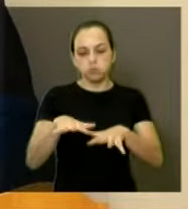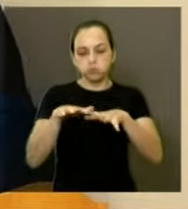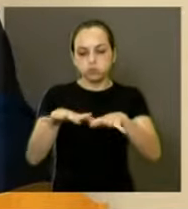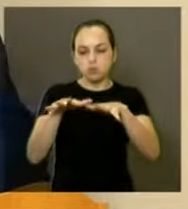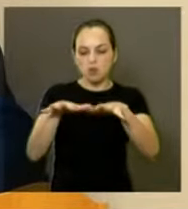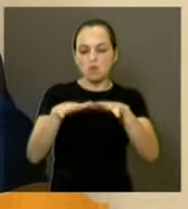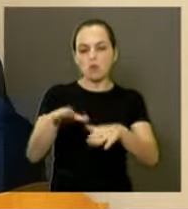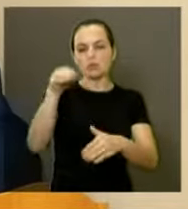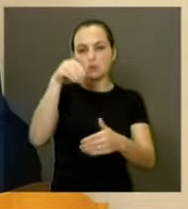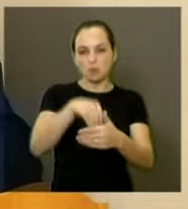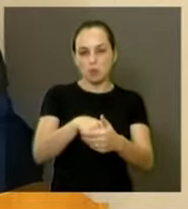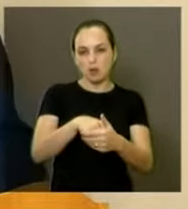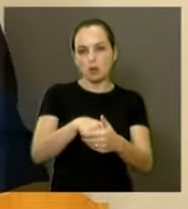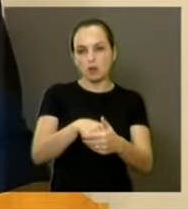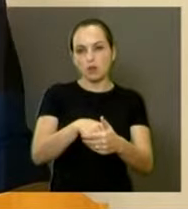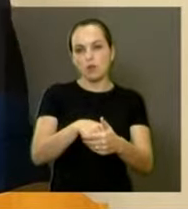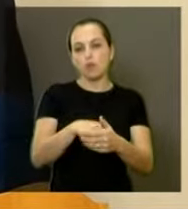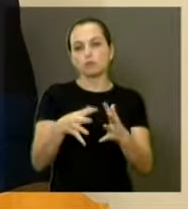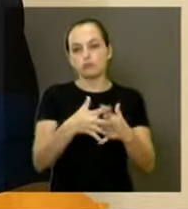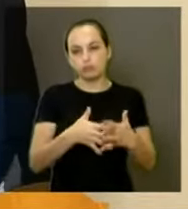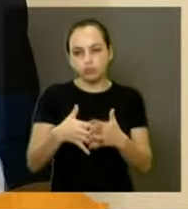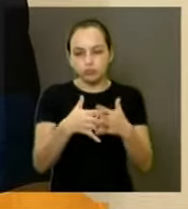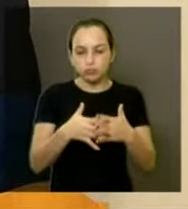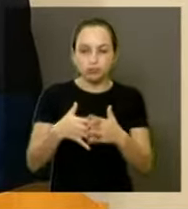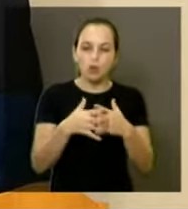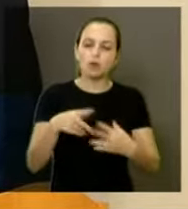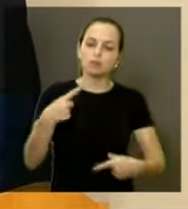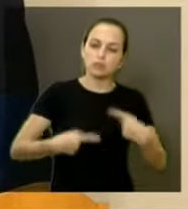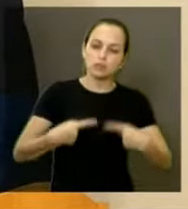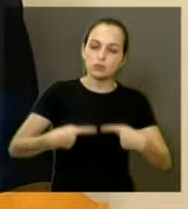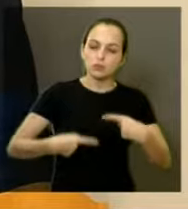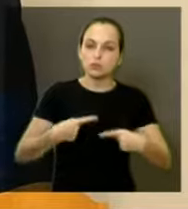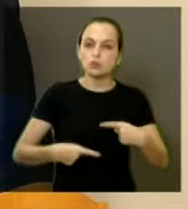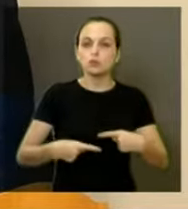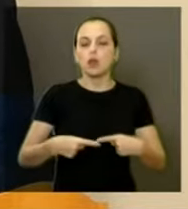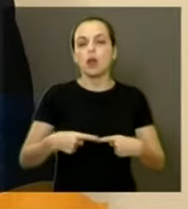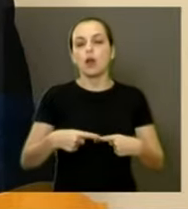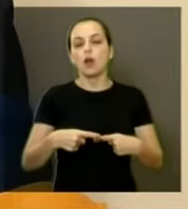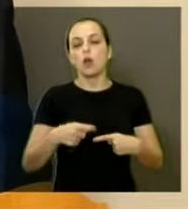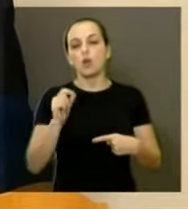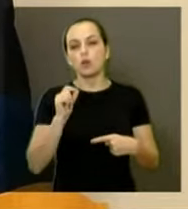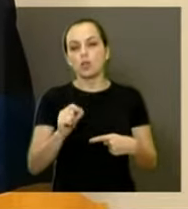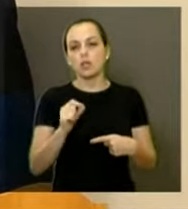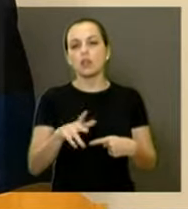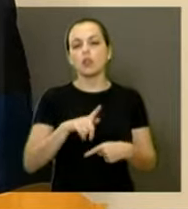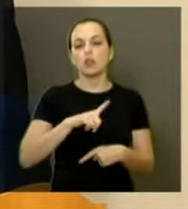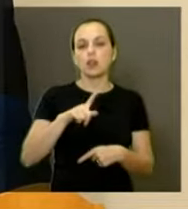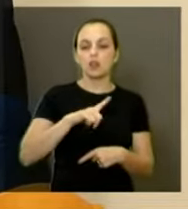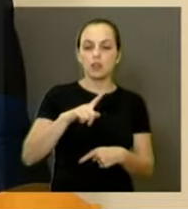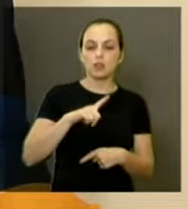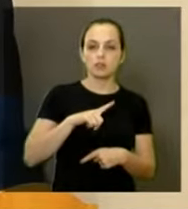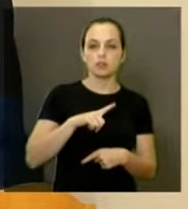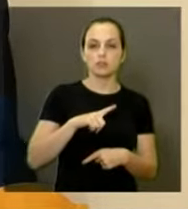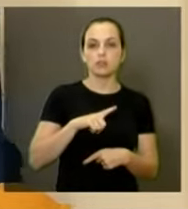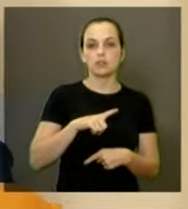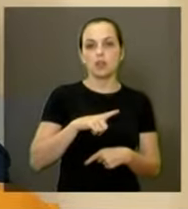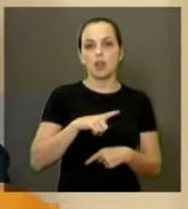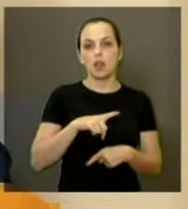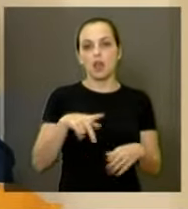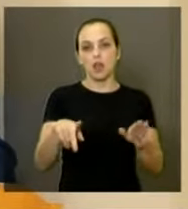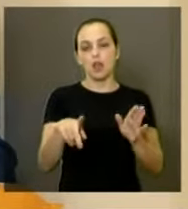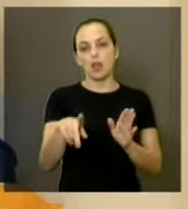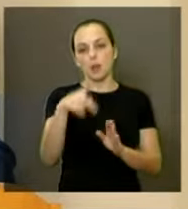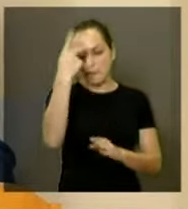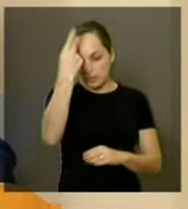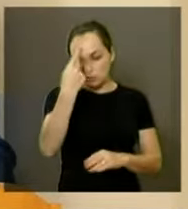eleição muito complicada, o debate político, que virou um debate mais pessoal, acho